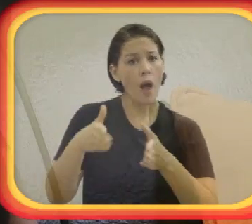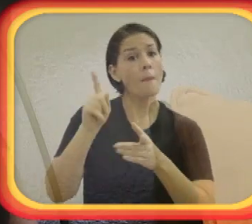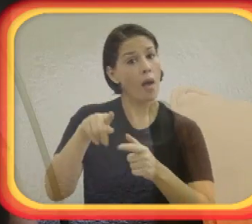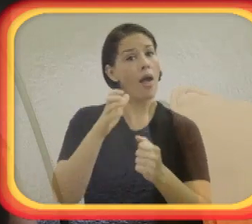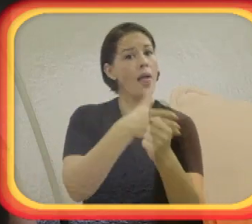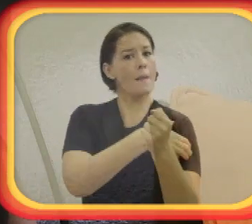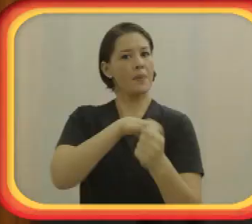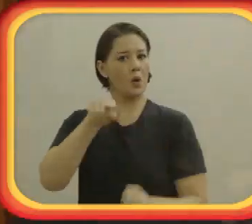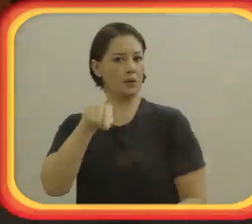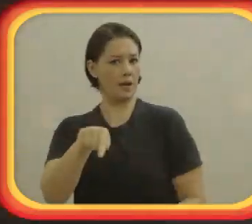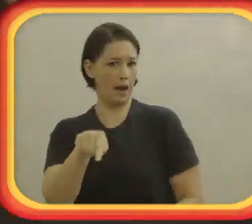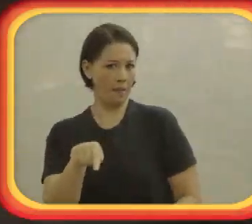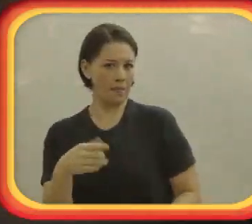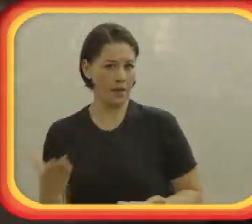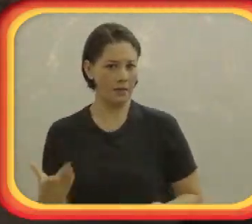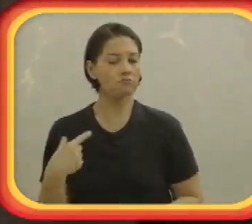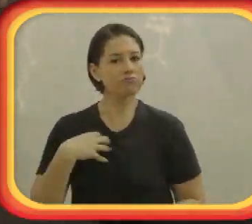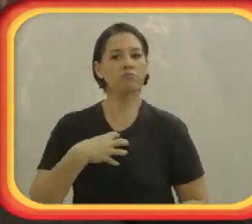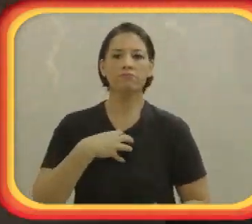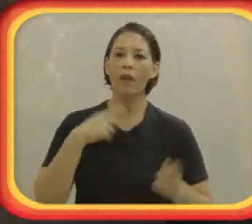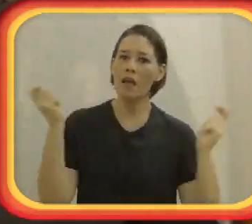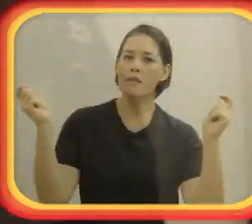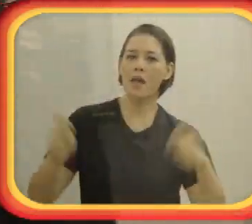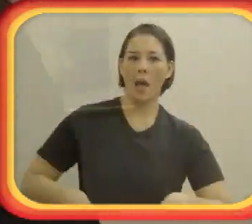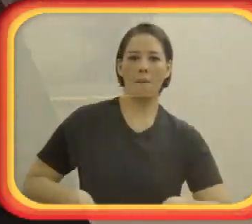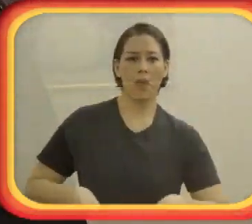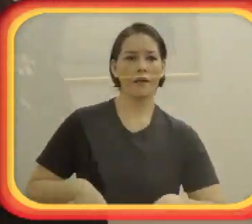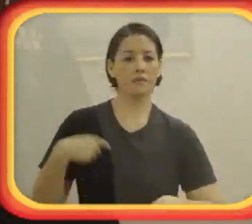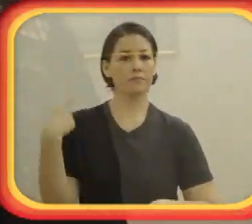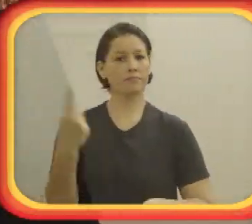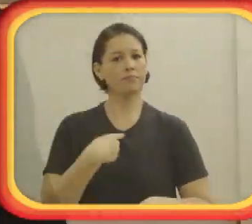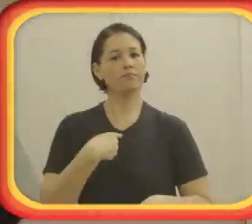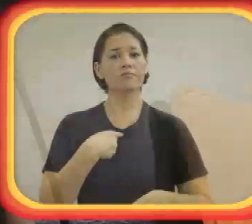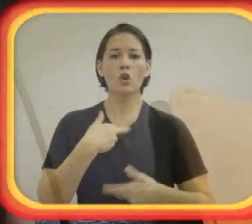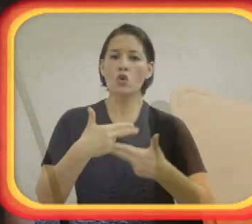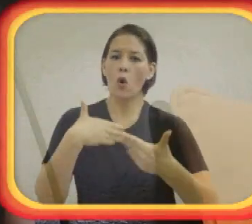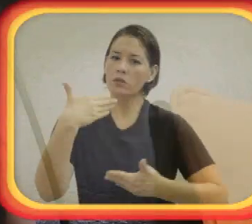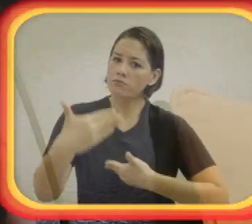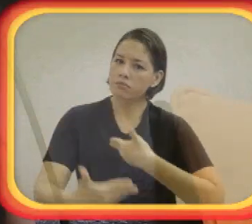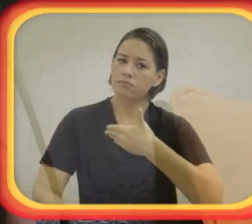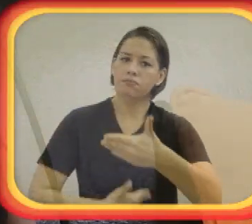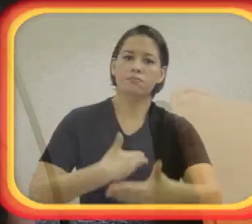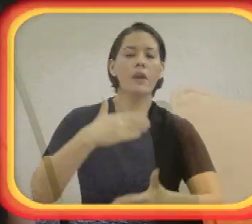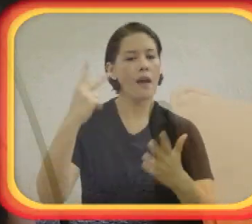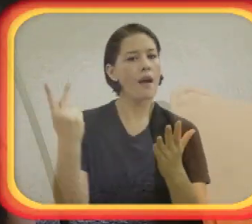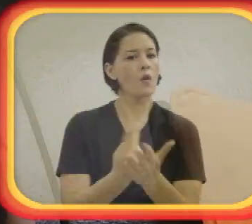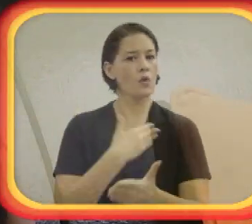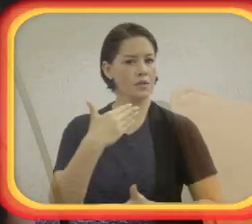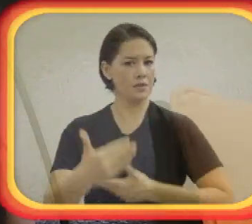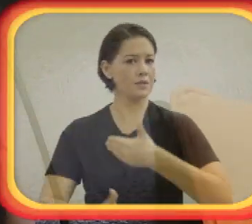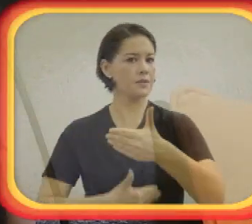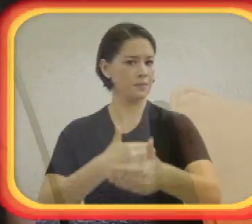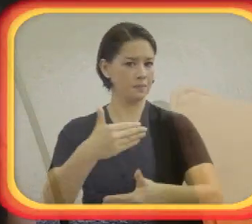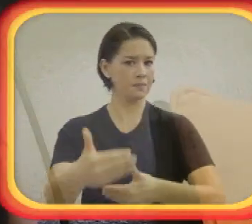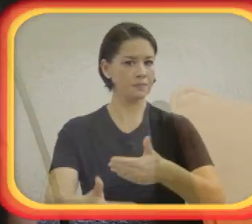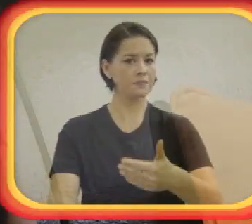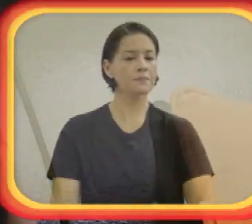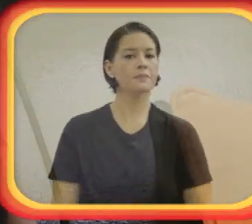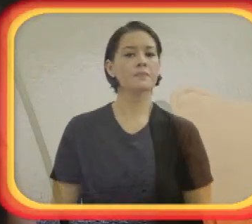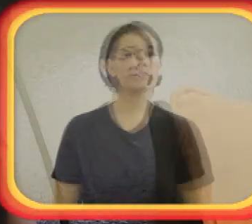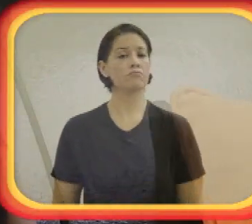para que cheguemos nas delegacias para denunciar as violências. É que nós vamos conseguir